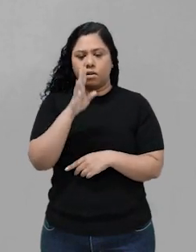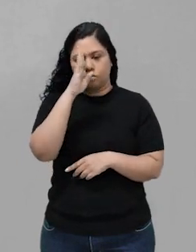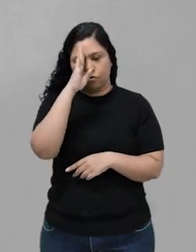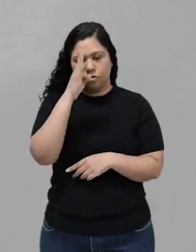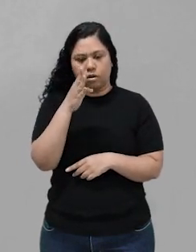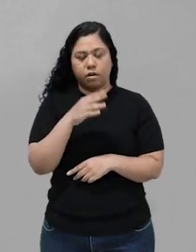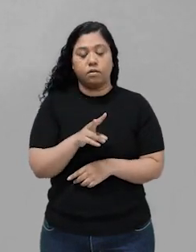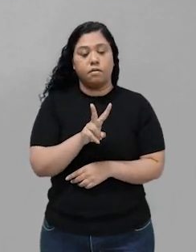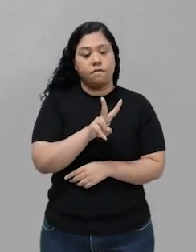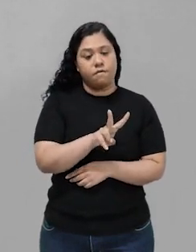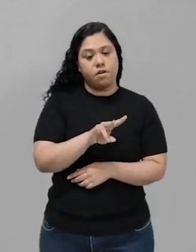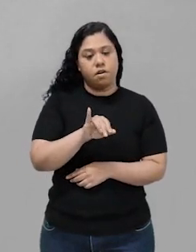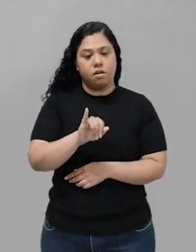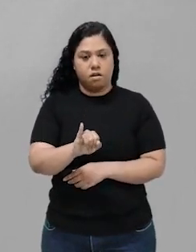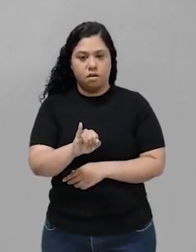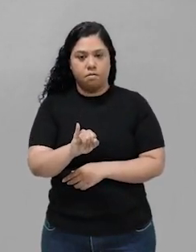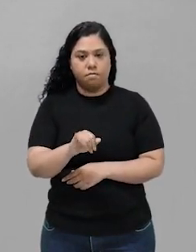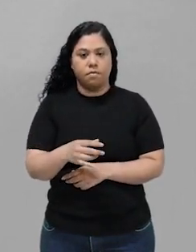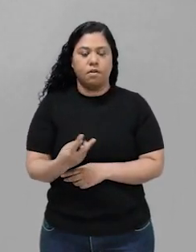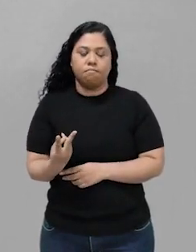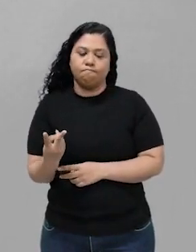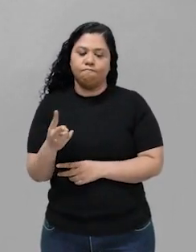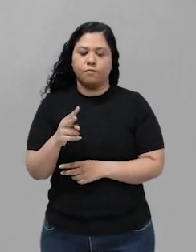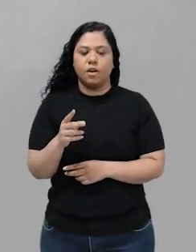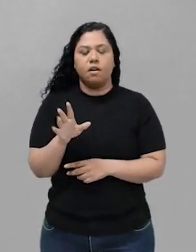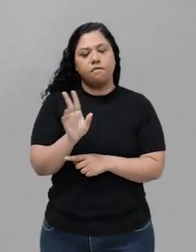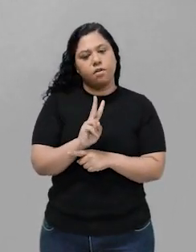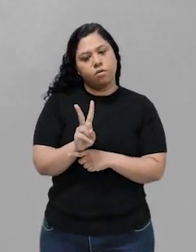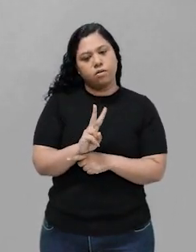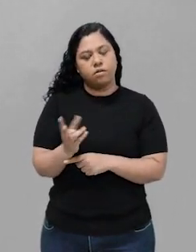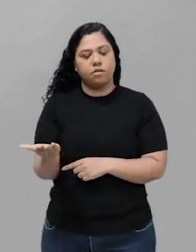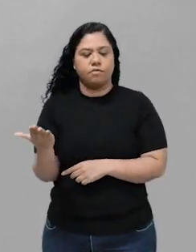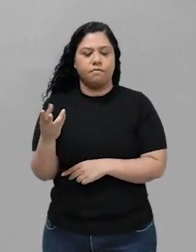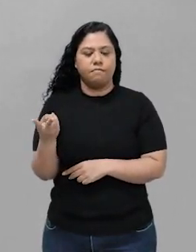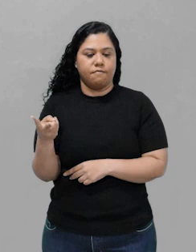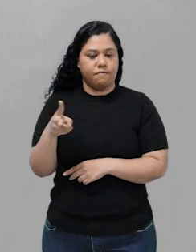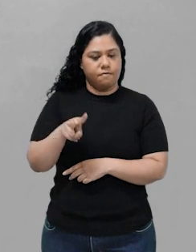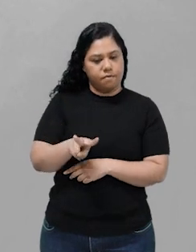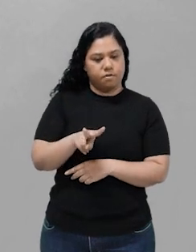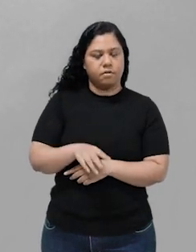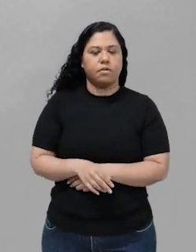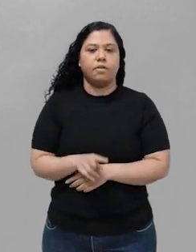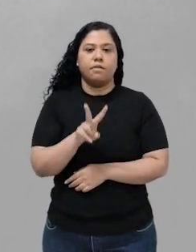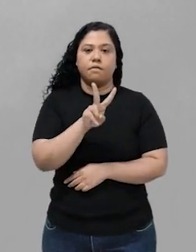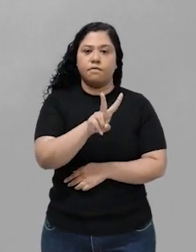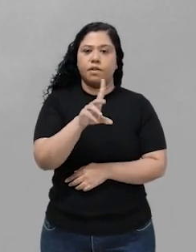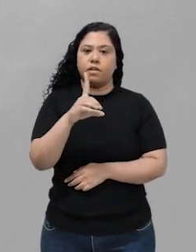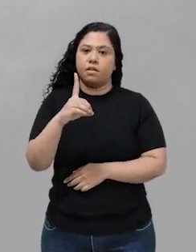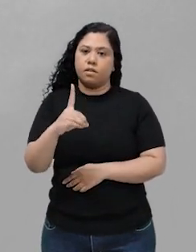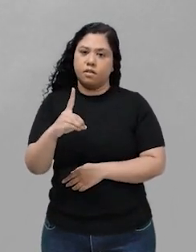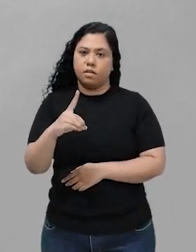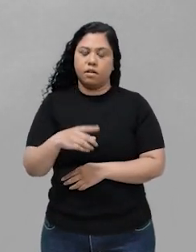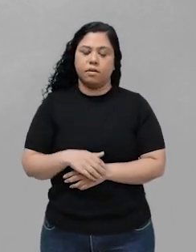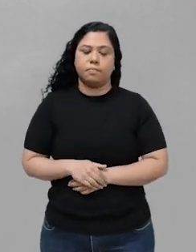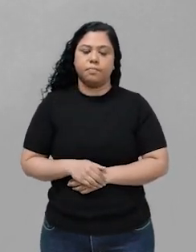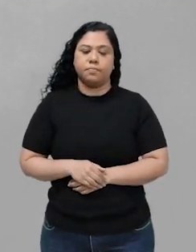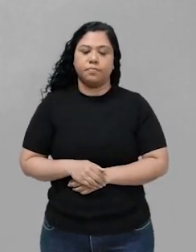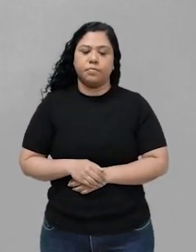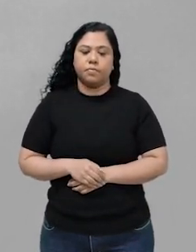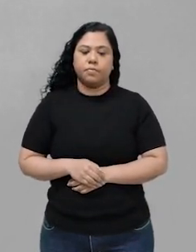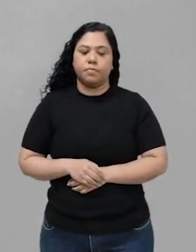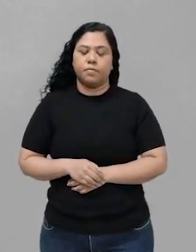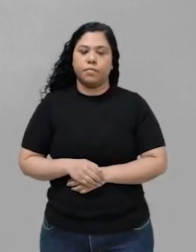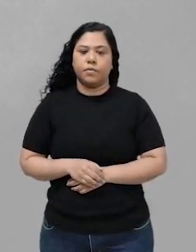Vi, a velocidade da reação inversa. Então, a velocidade da reação direta, ela vai ser a constante